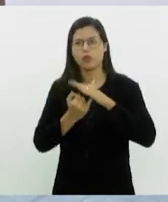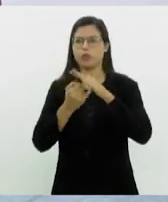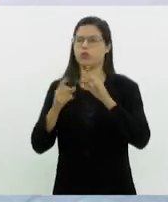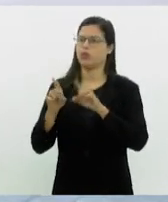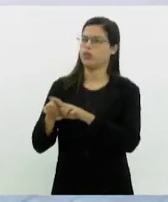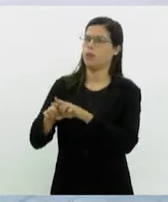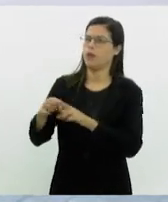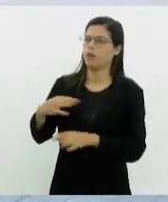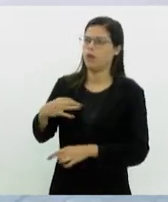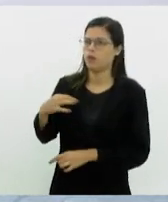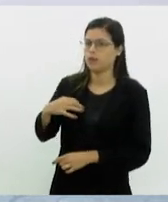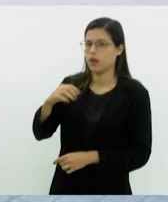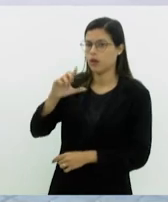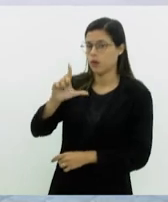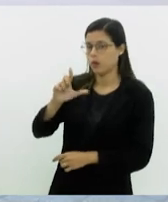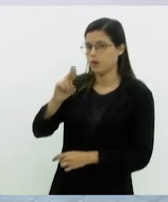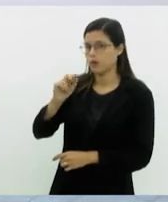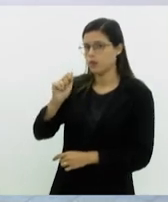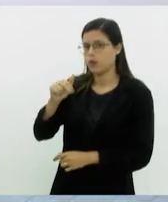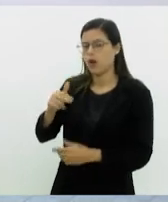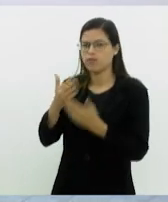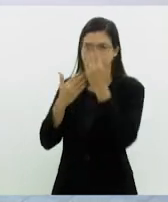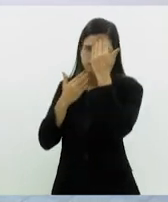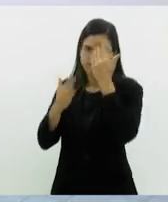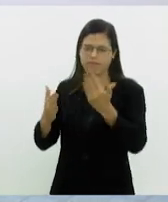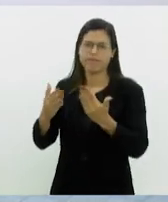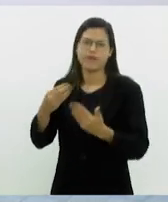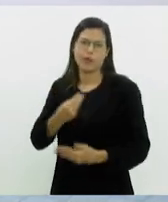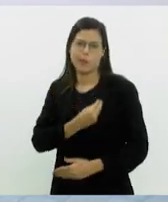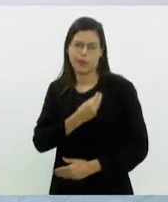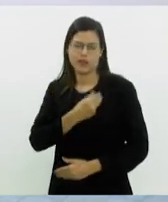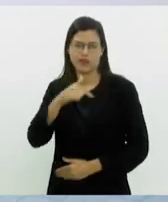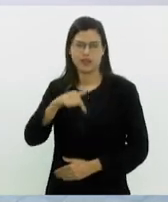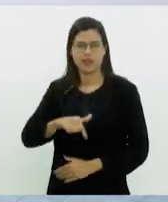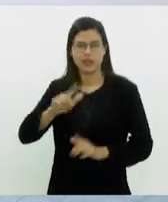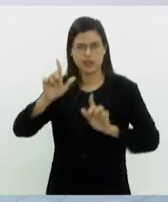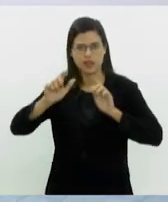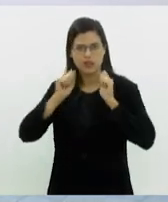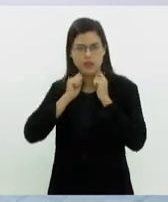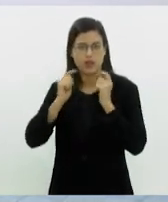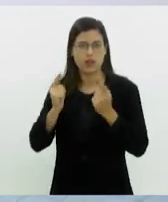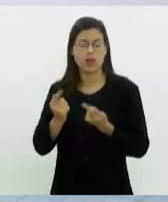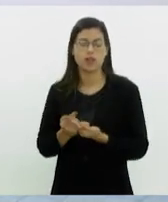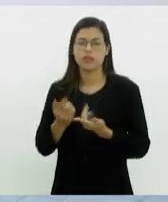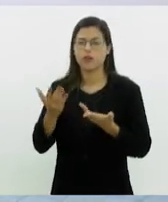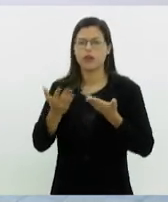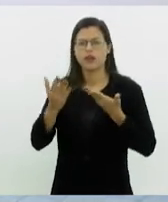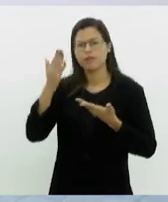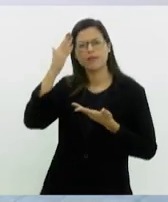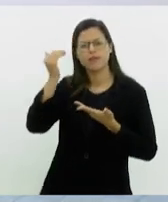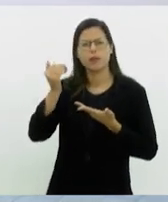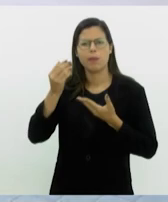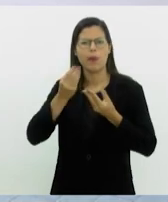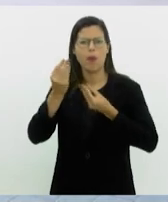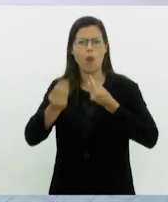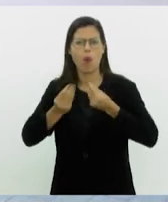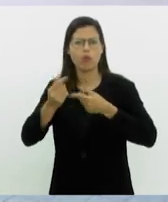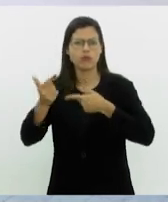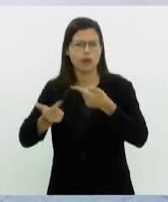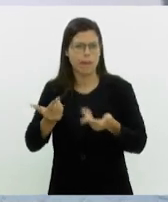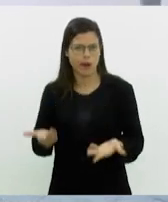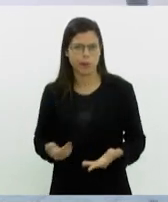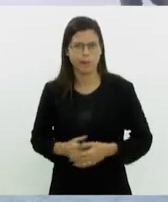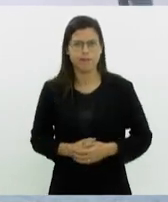voluntários. Luan, obrigado pela sua presença aqui no Bom Dia da TV Alerj. E eu queria saber de você como é que é esse trabalho.